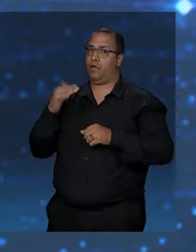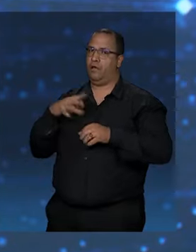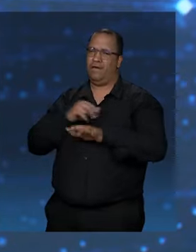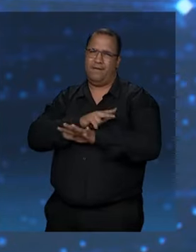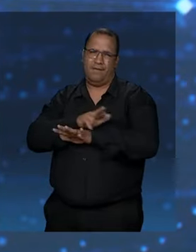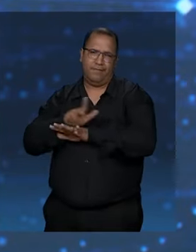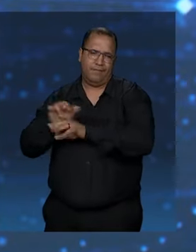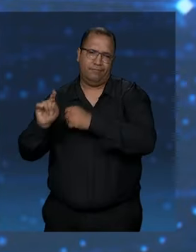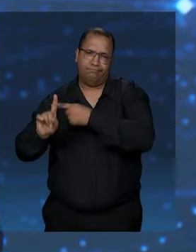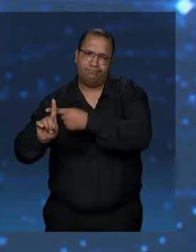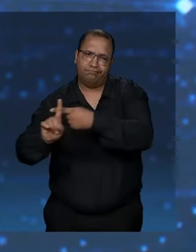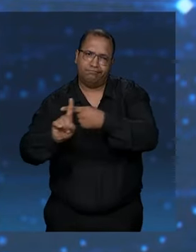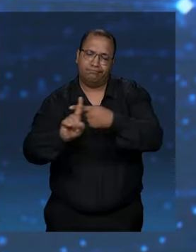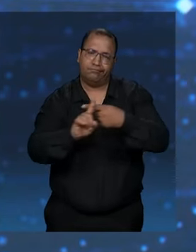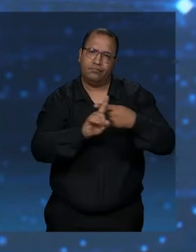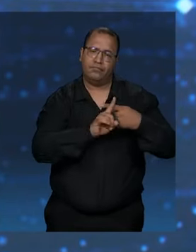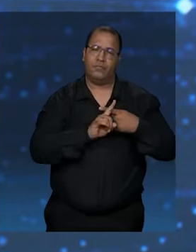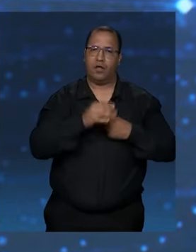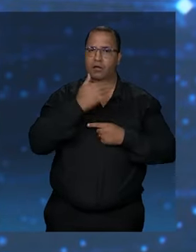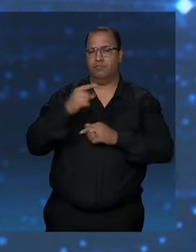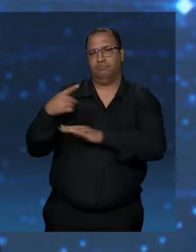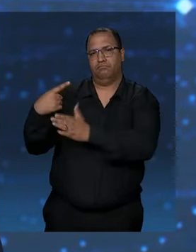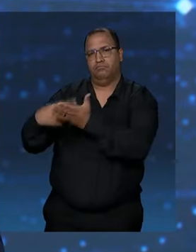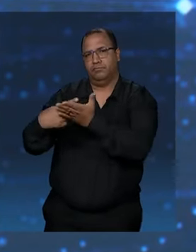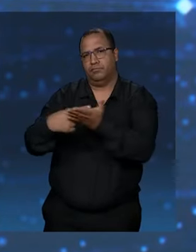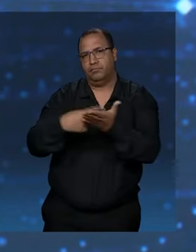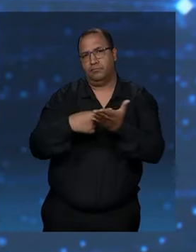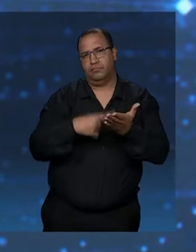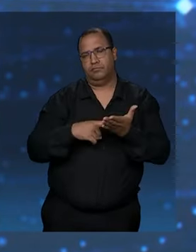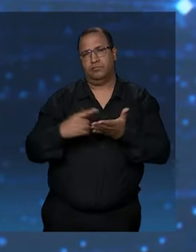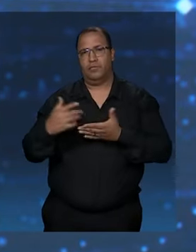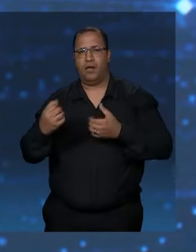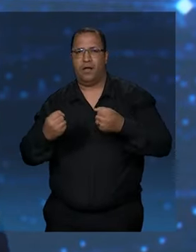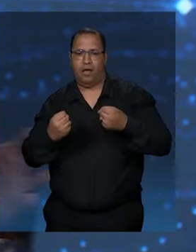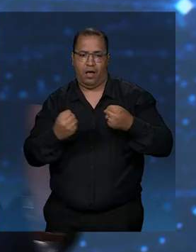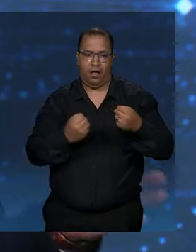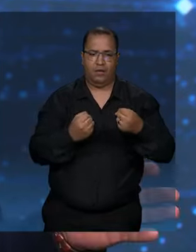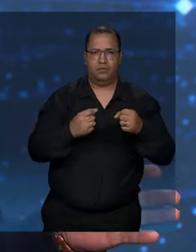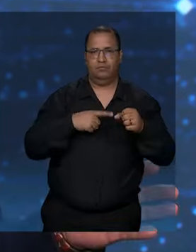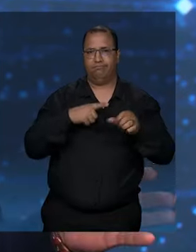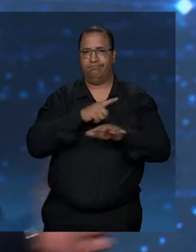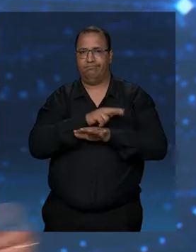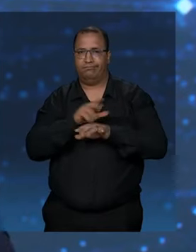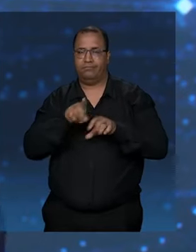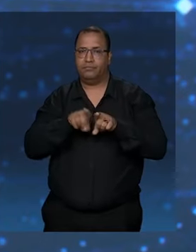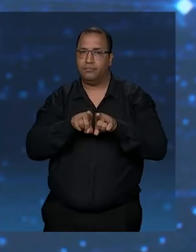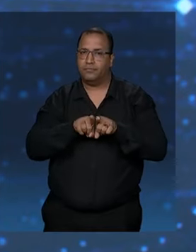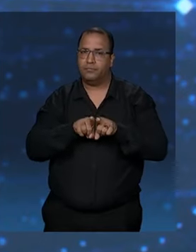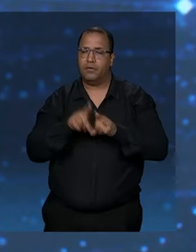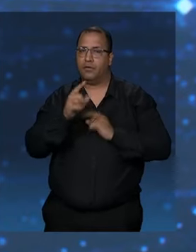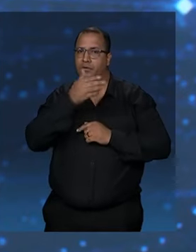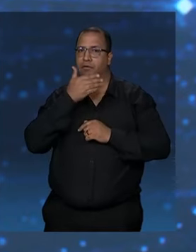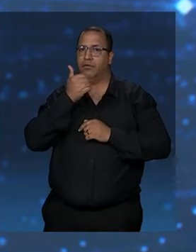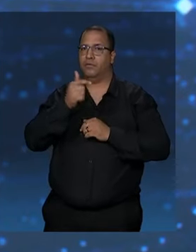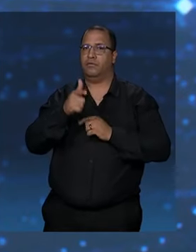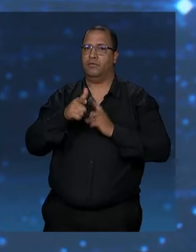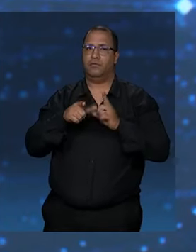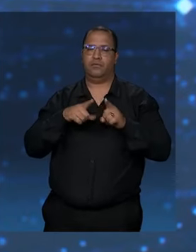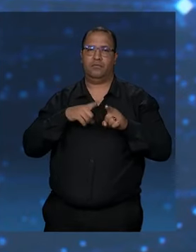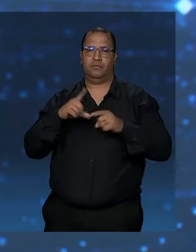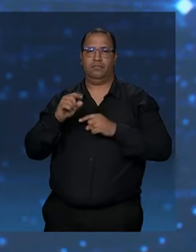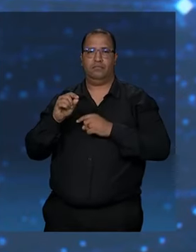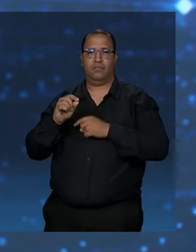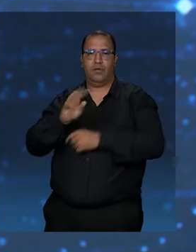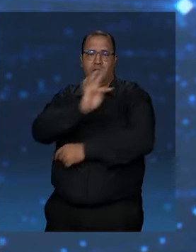cemitérios. As agências já estão bem melhores, reformadas. Os veículos. Mas tem todo um cronograma de melhora. Por exemplo, eu fiz a concessão dos